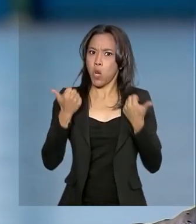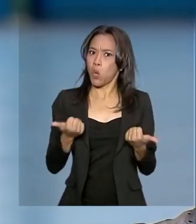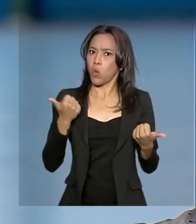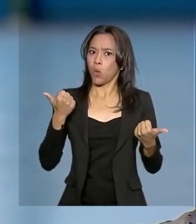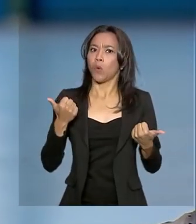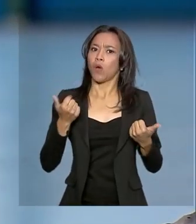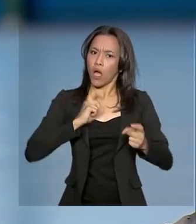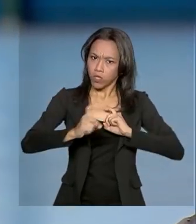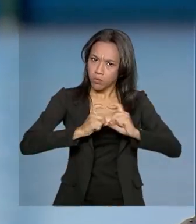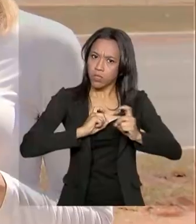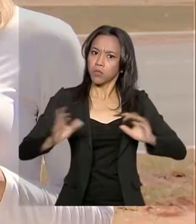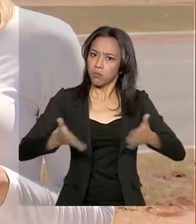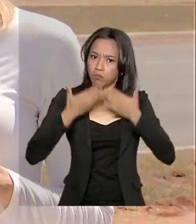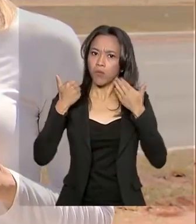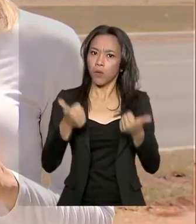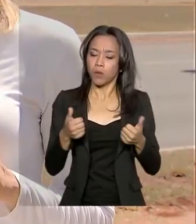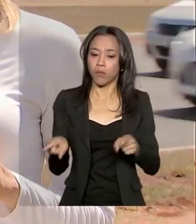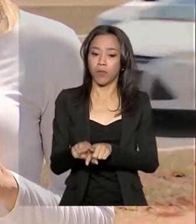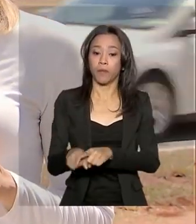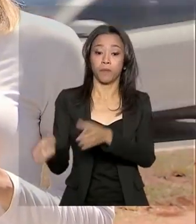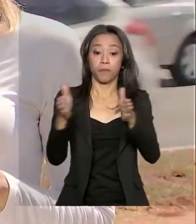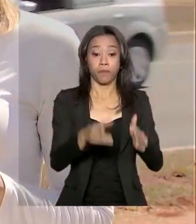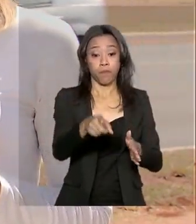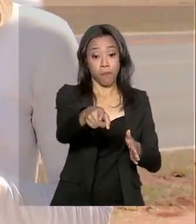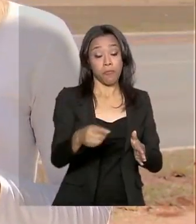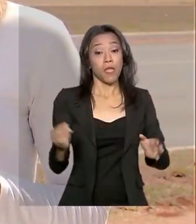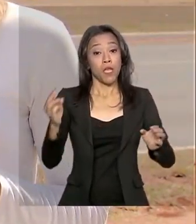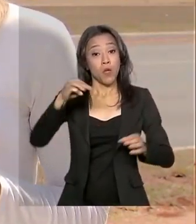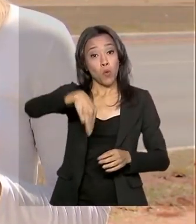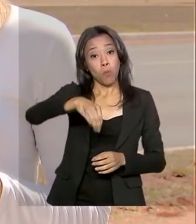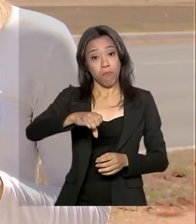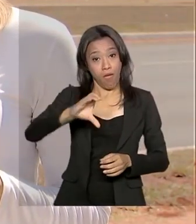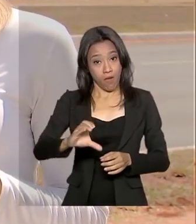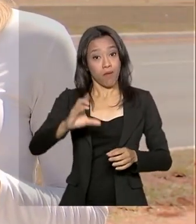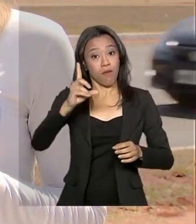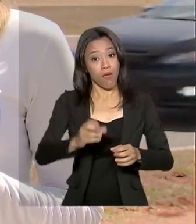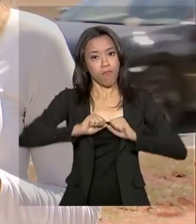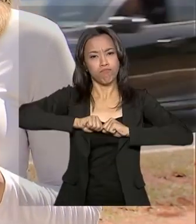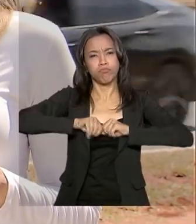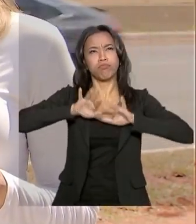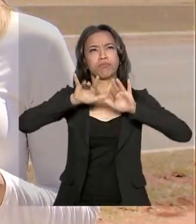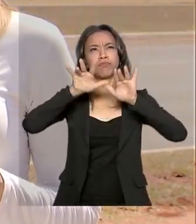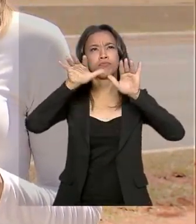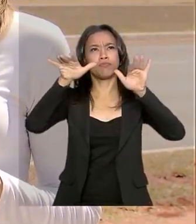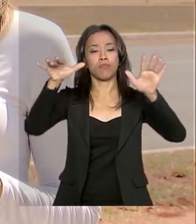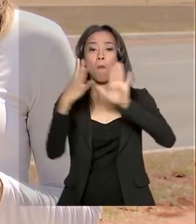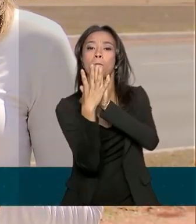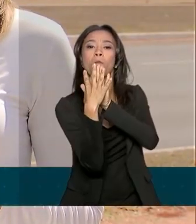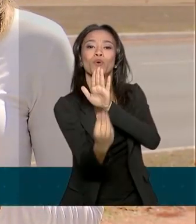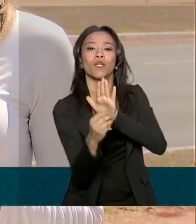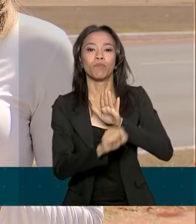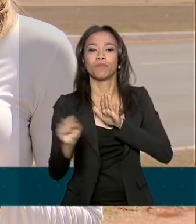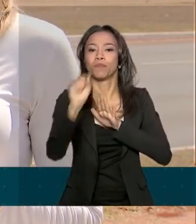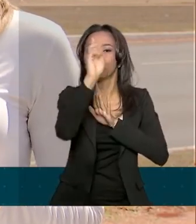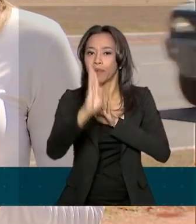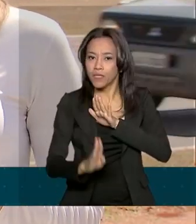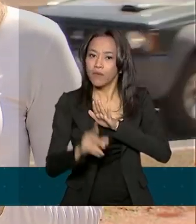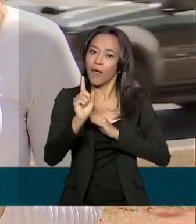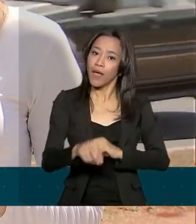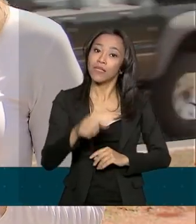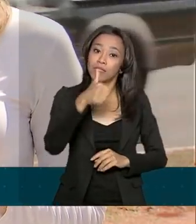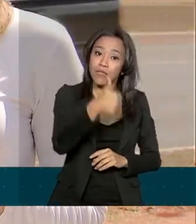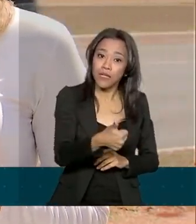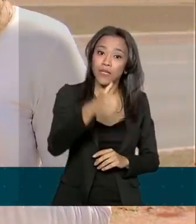gestão melhorou também. E o Ministério da Educação quer expandir esse modelo para todo o Brasil. A ideia é implantar 108